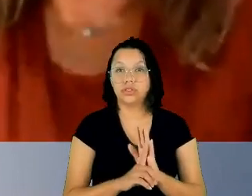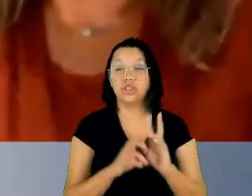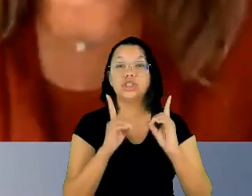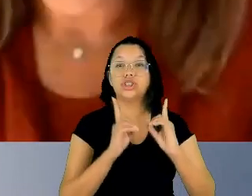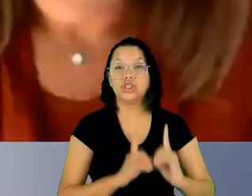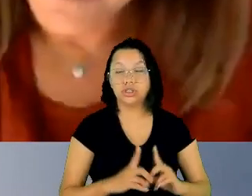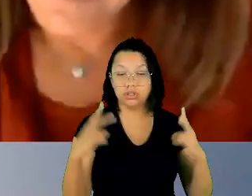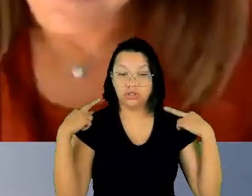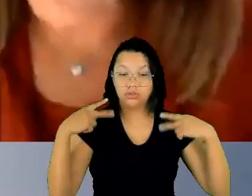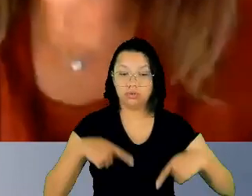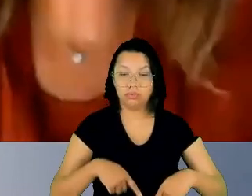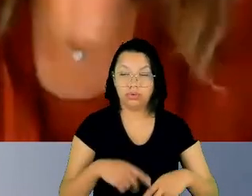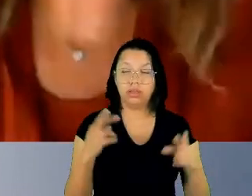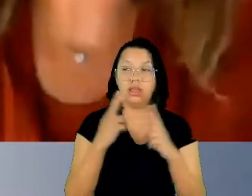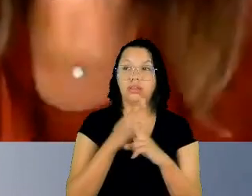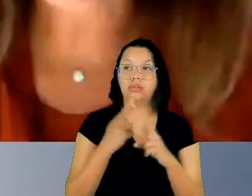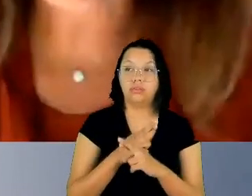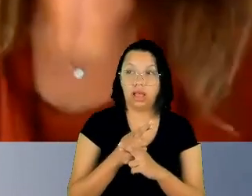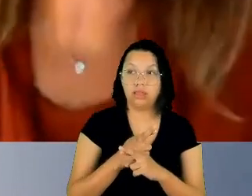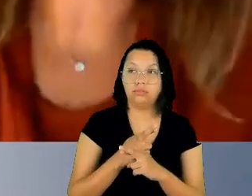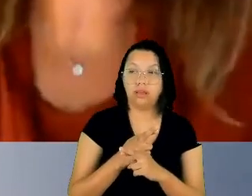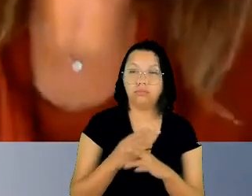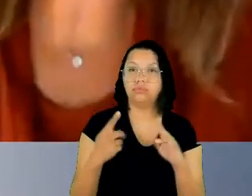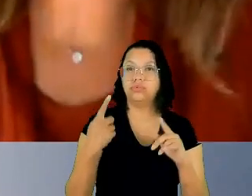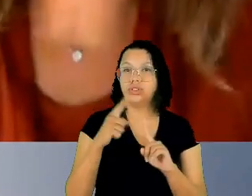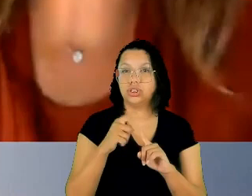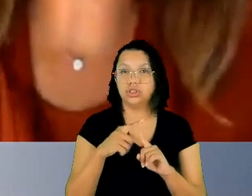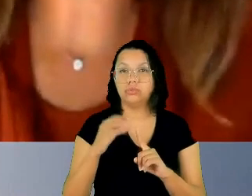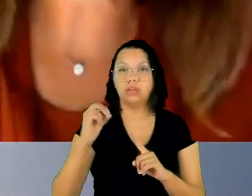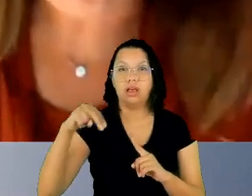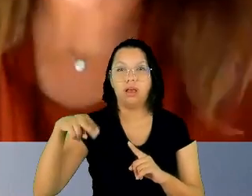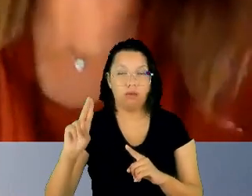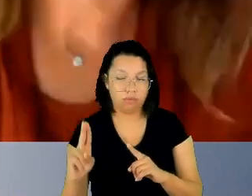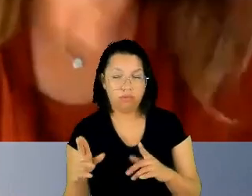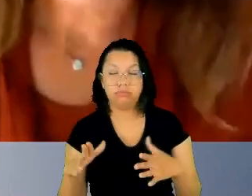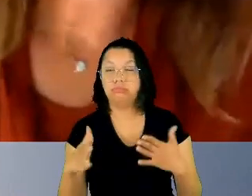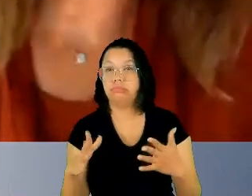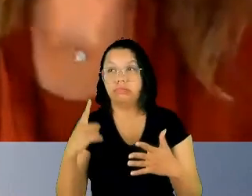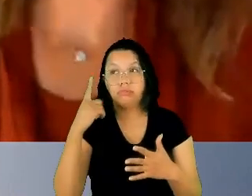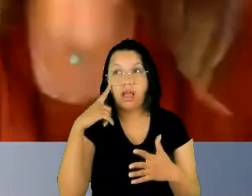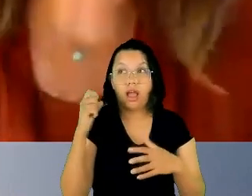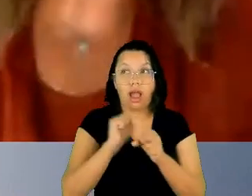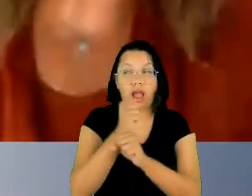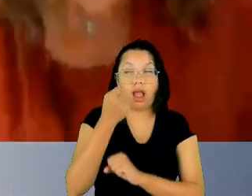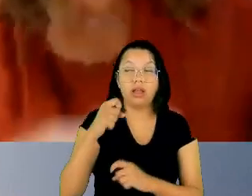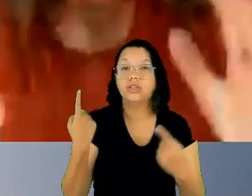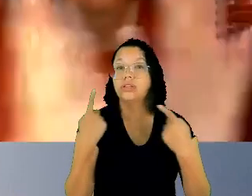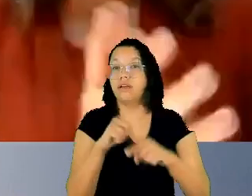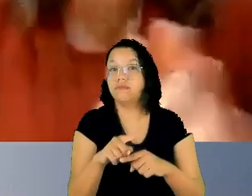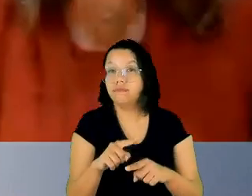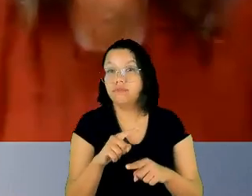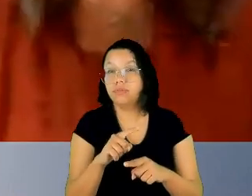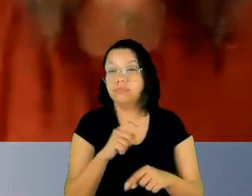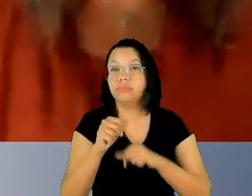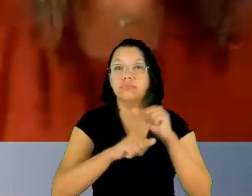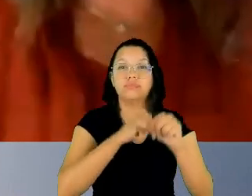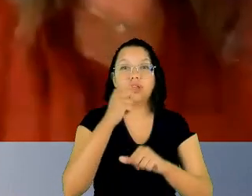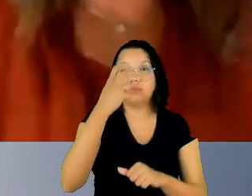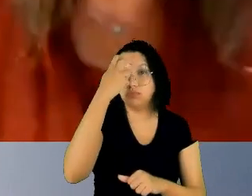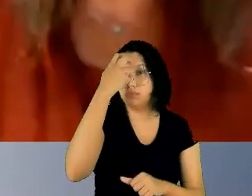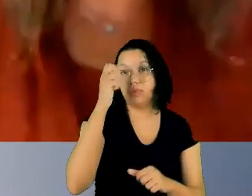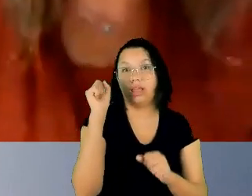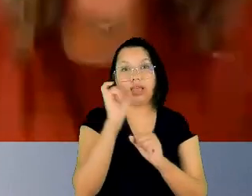então eu vejo que o grande desafio nosso é transformar a cultura claro que é e eu quero